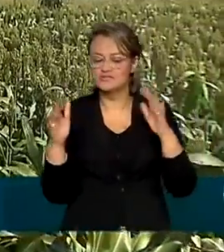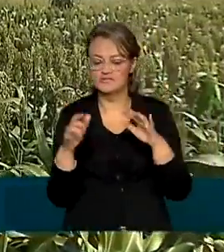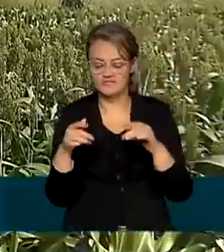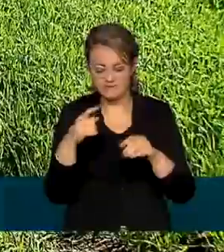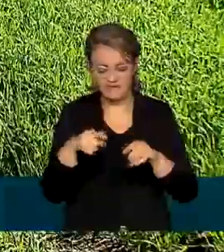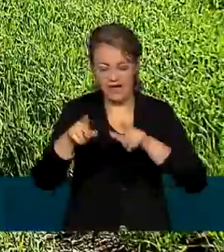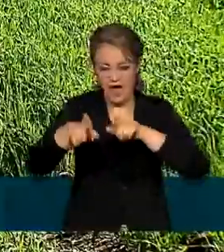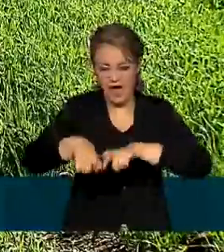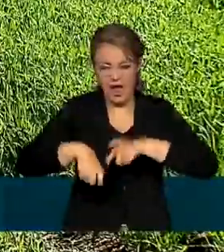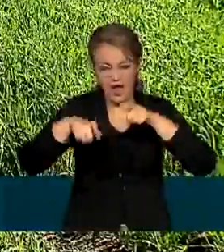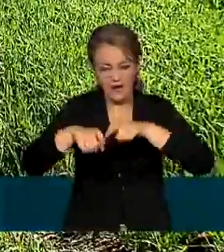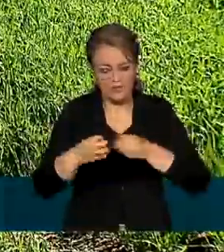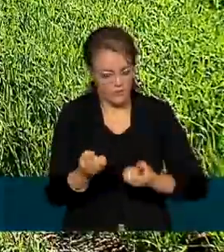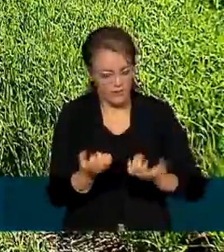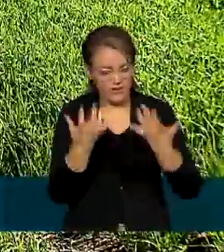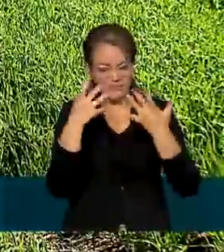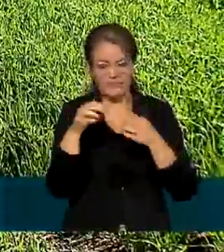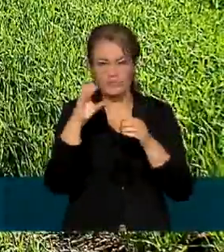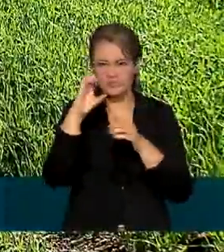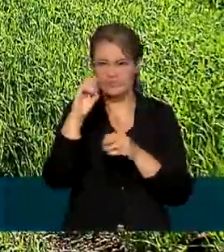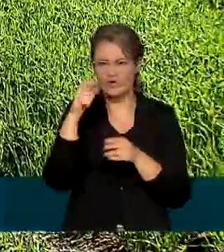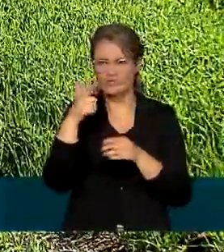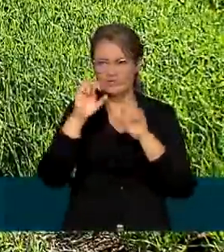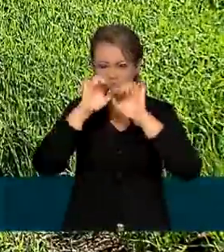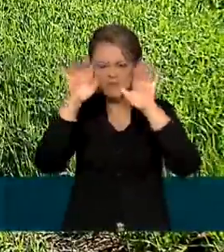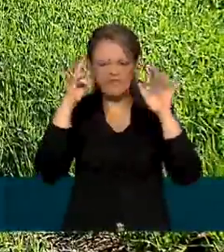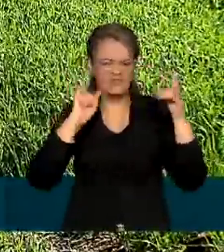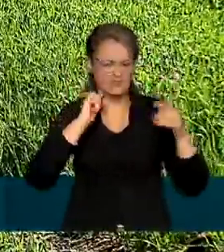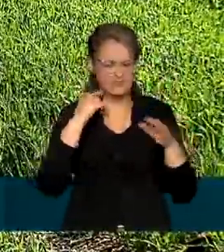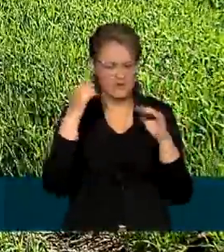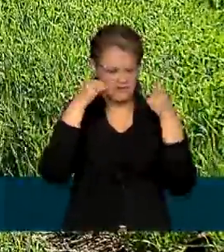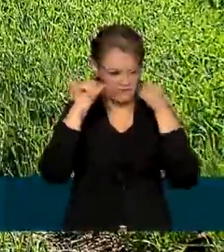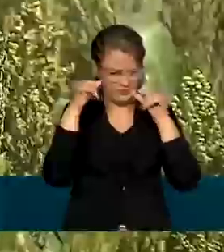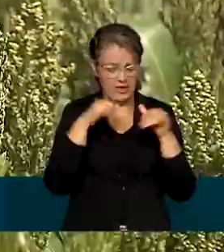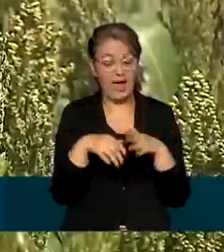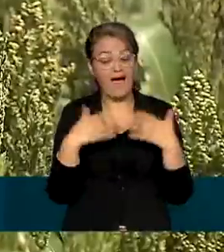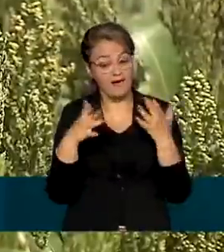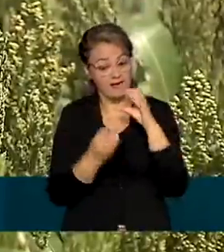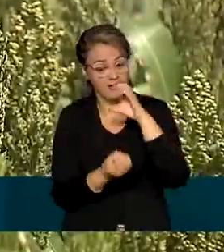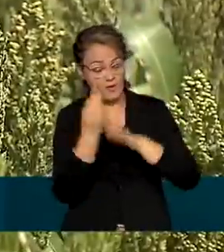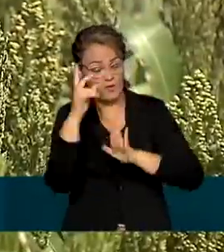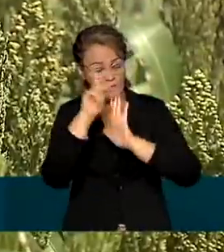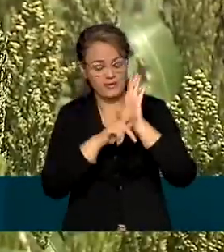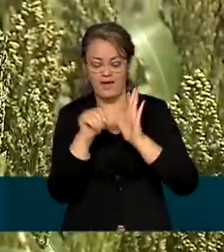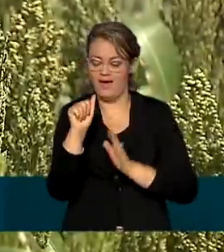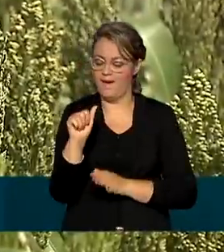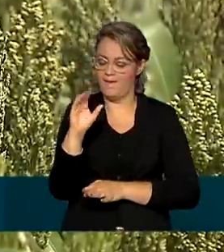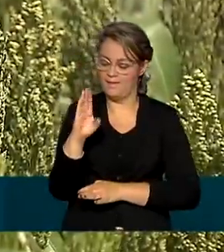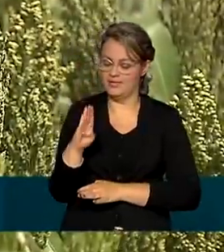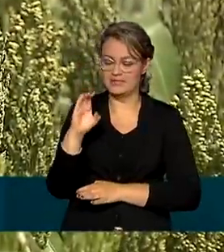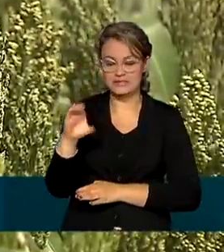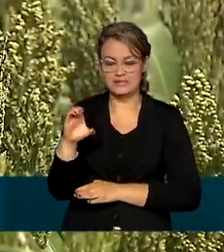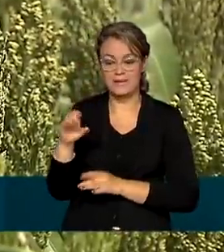agropecuária com baixa emissão de carbono, o plano ABC+, foi renovado para os próximos 10 anos.